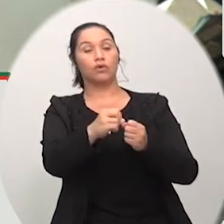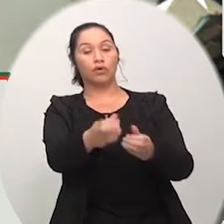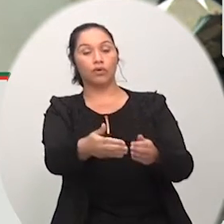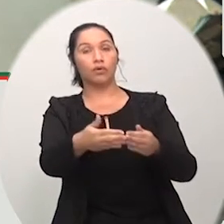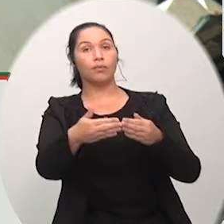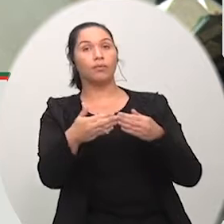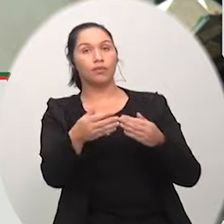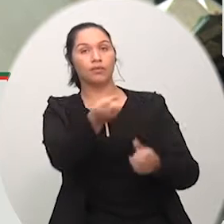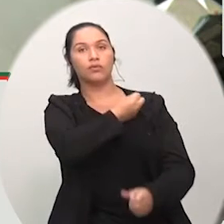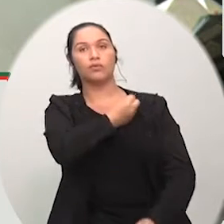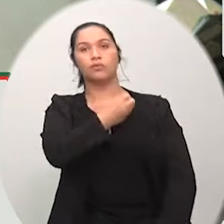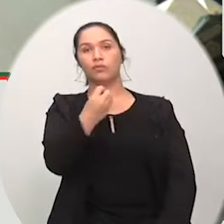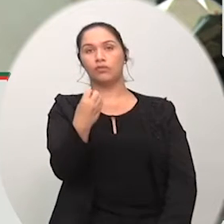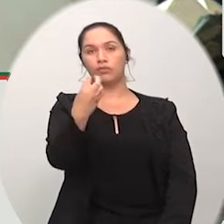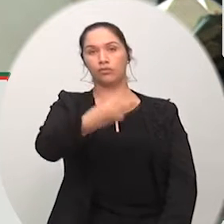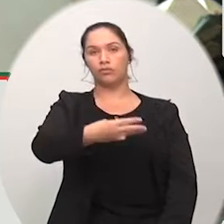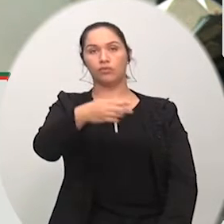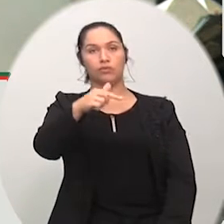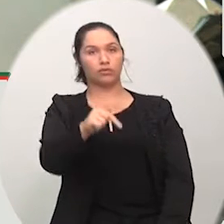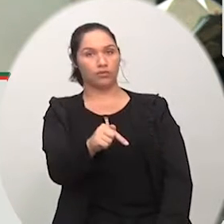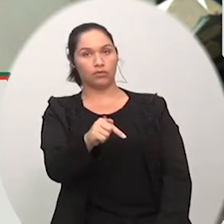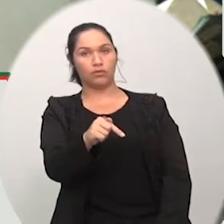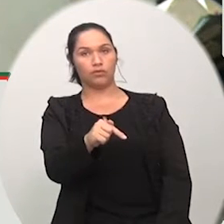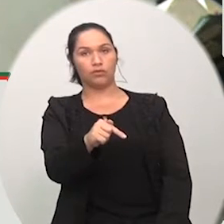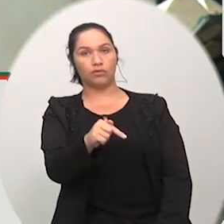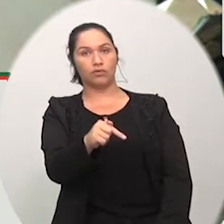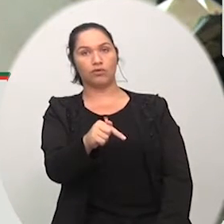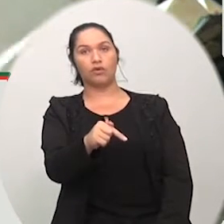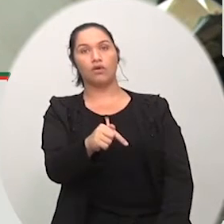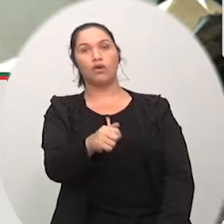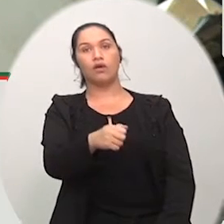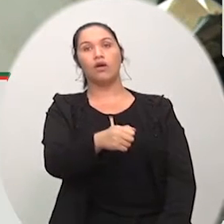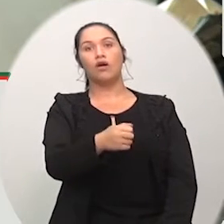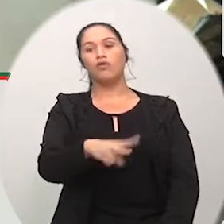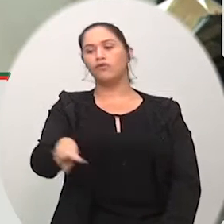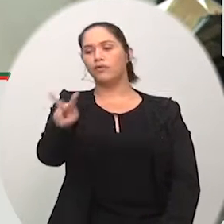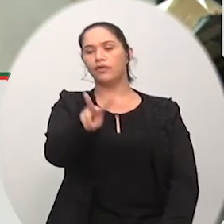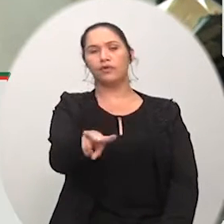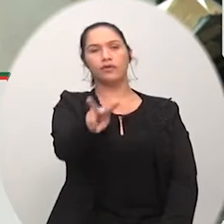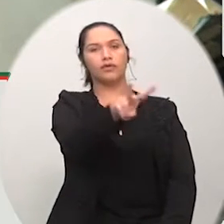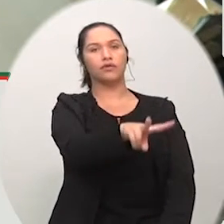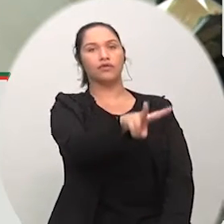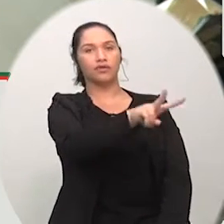037, barra 18, de autoria de diversos vereadores. Era isso, presidente.